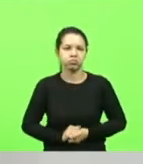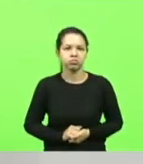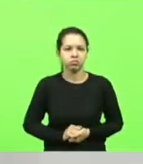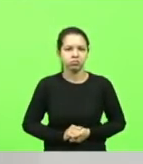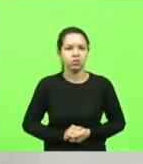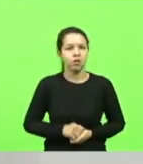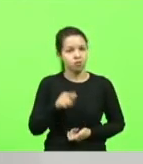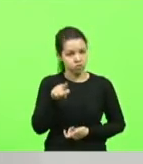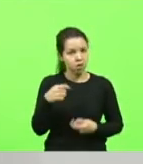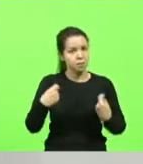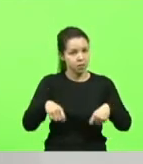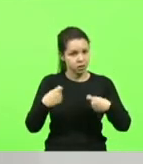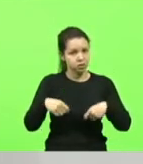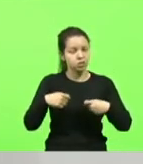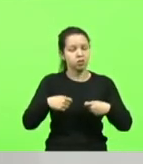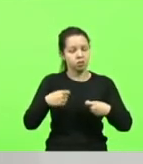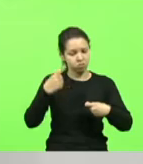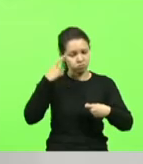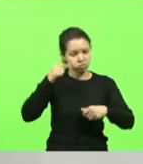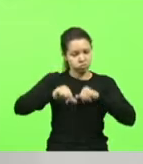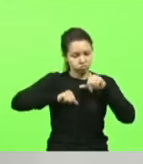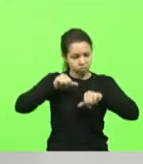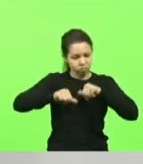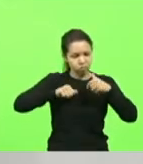Você tem que tentar se corrigir de alguma forma?